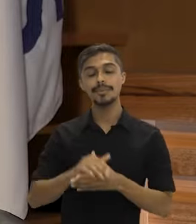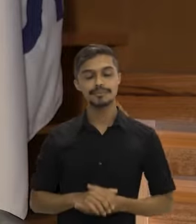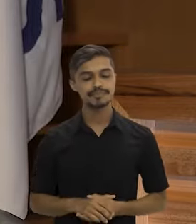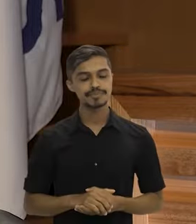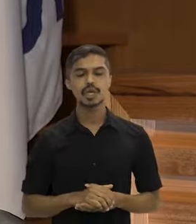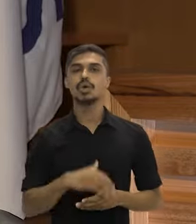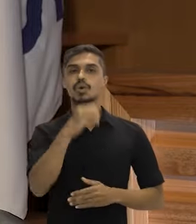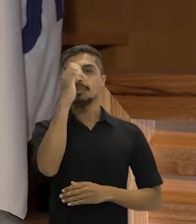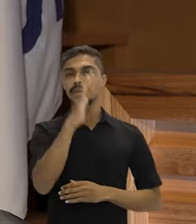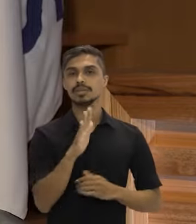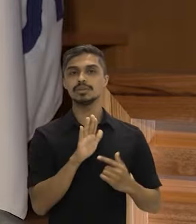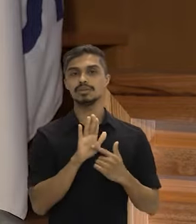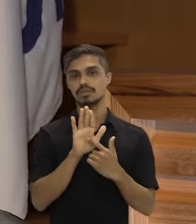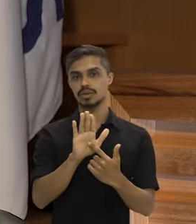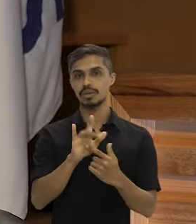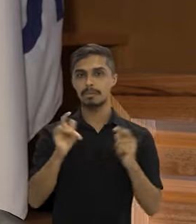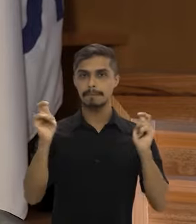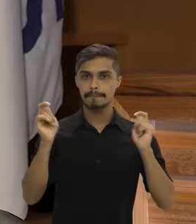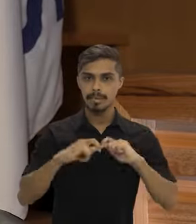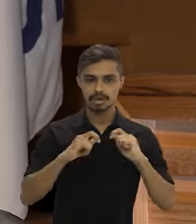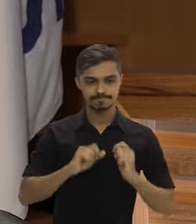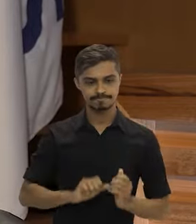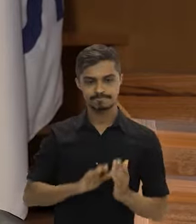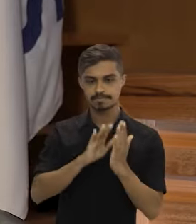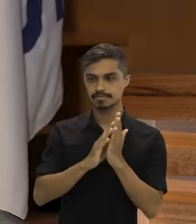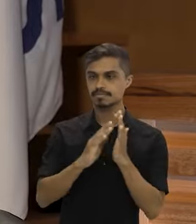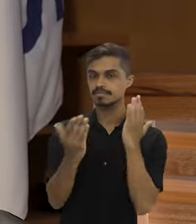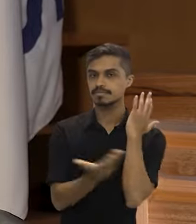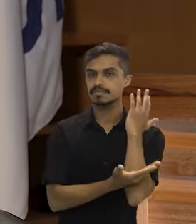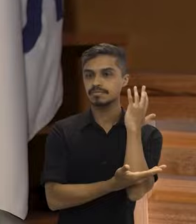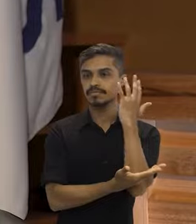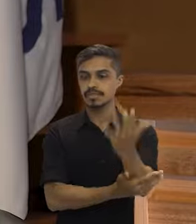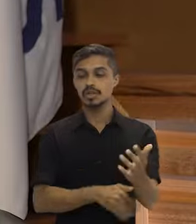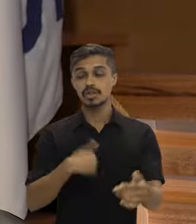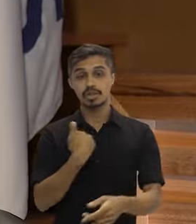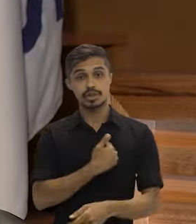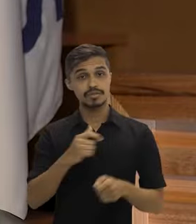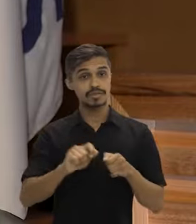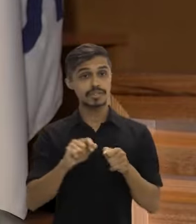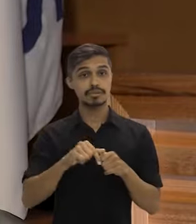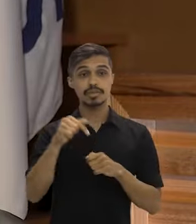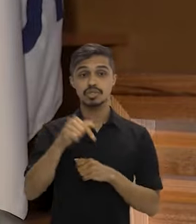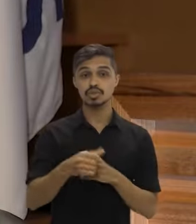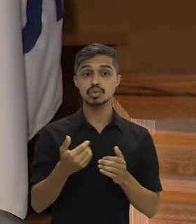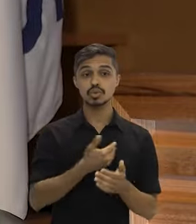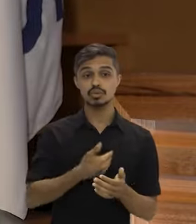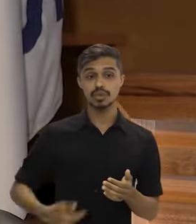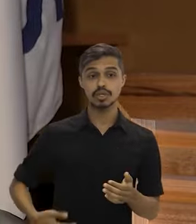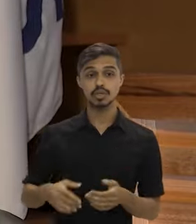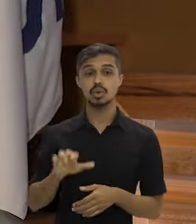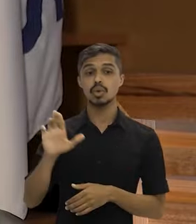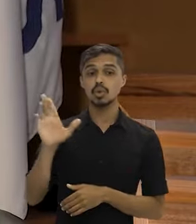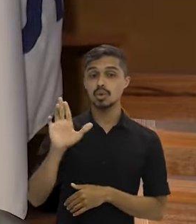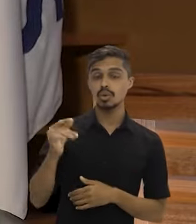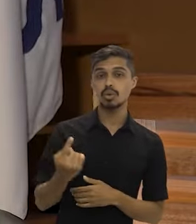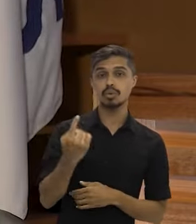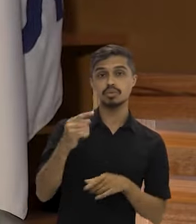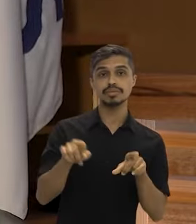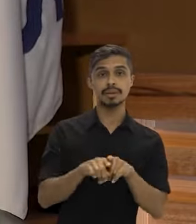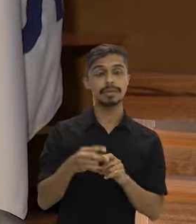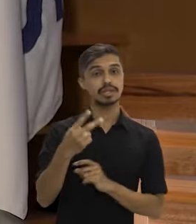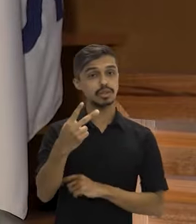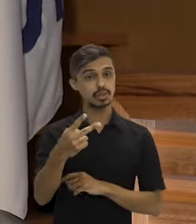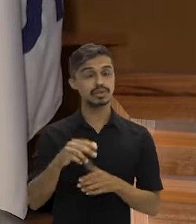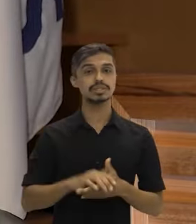O Brasil mostrou que pode enfrentar o desmatamento. Nós fizemos isso no governo Lula, um, dois, no